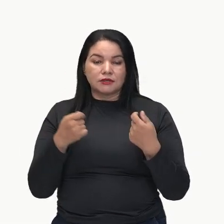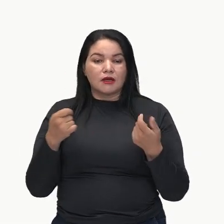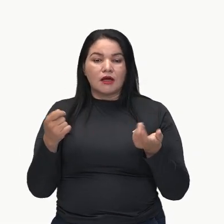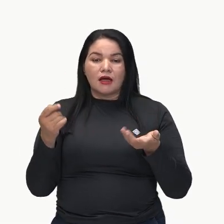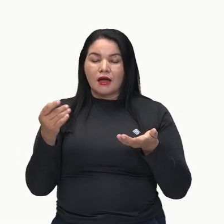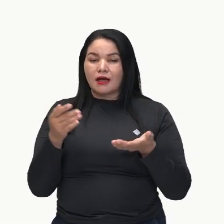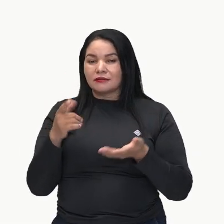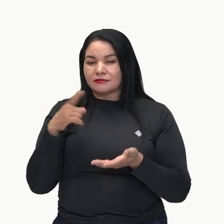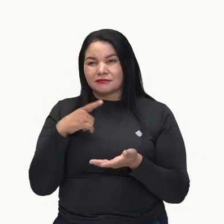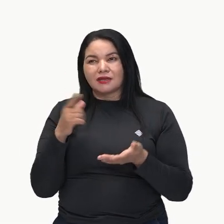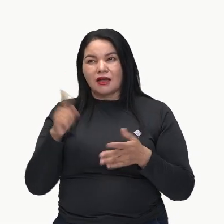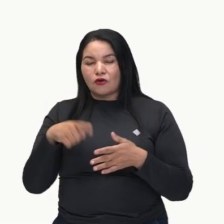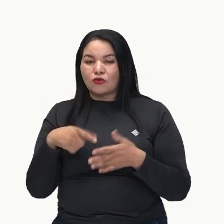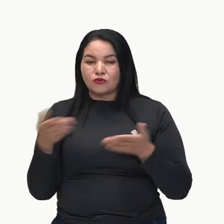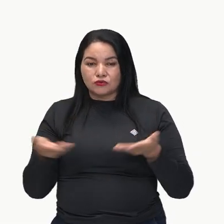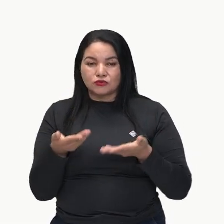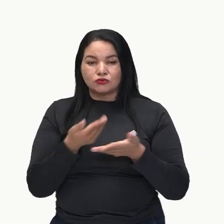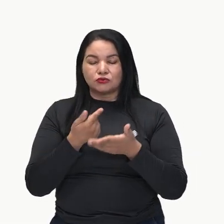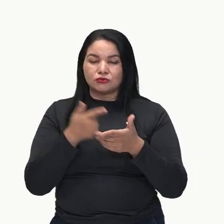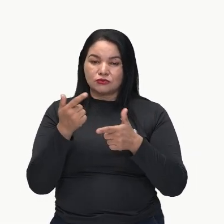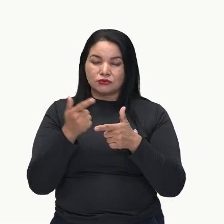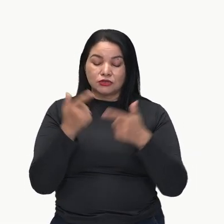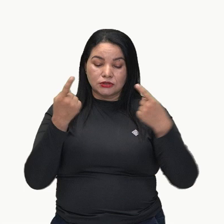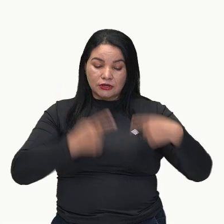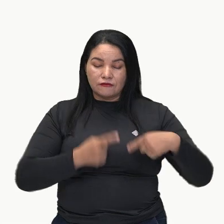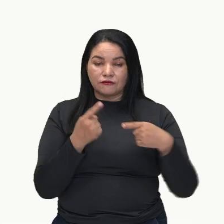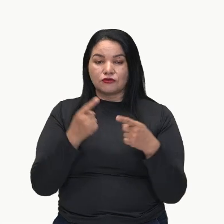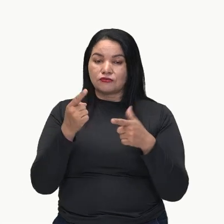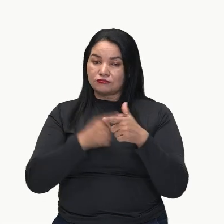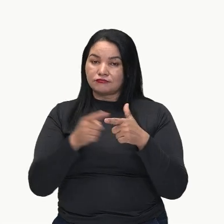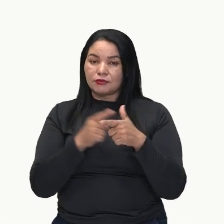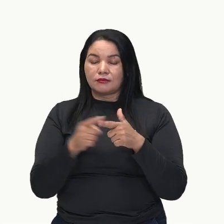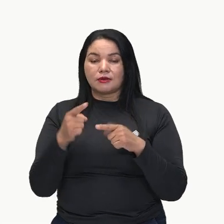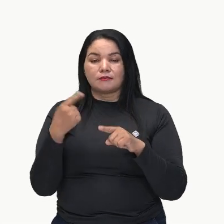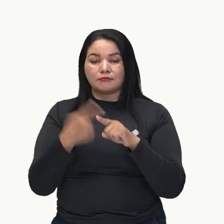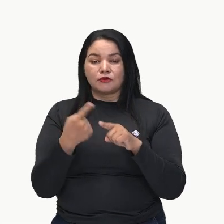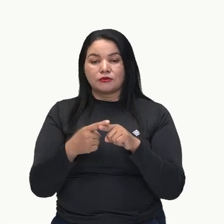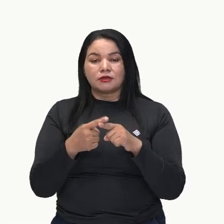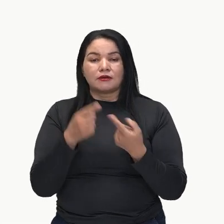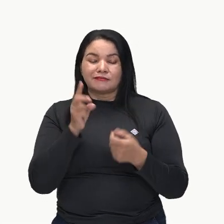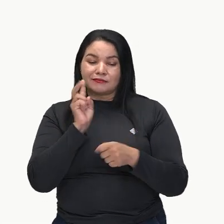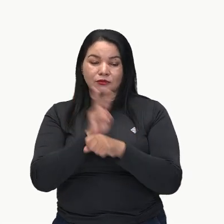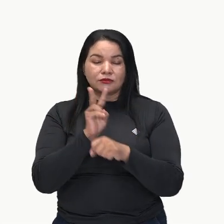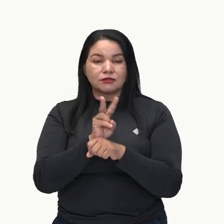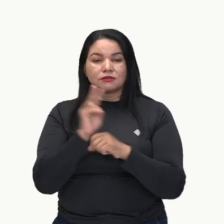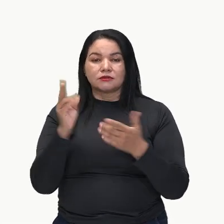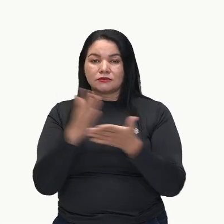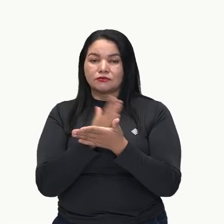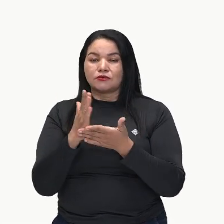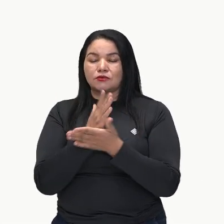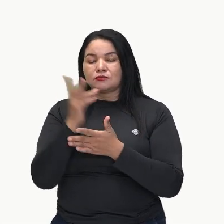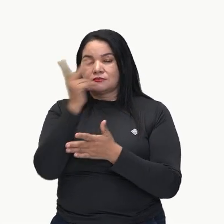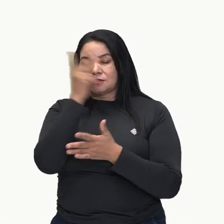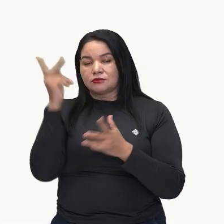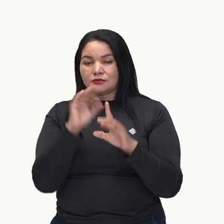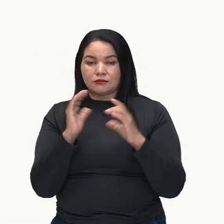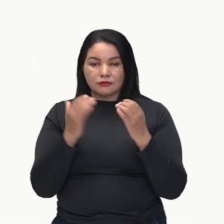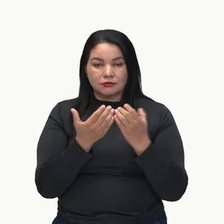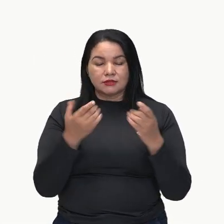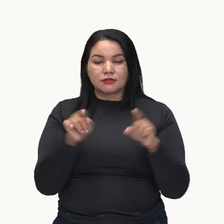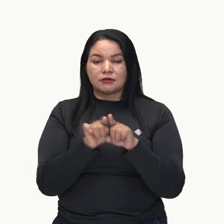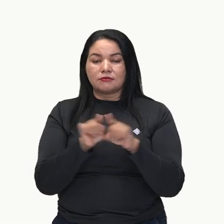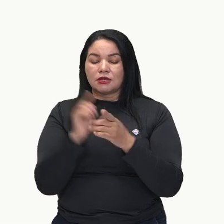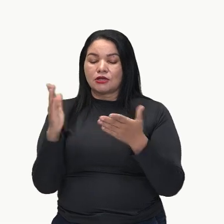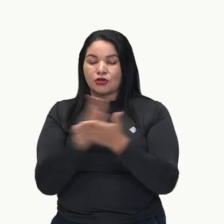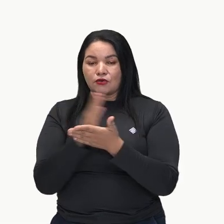porque esbarra na ineficiência estatal histórica em proteger esses indivíduos e nos desconhecimentos